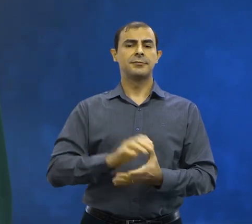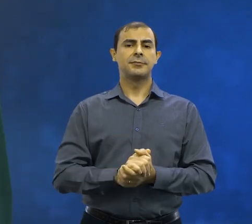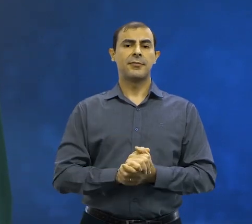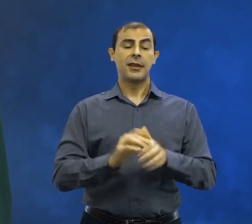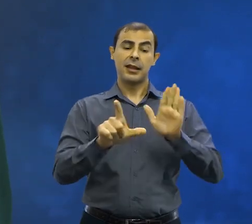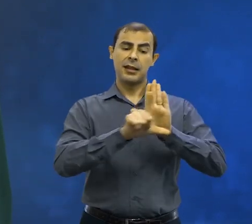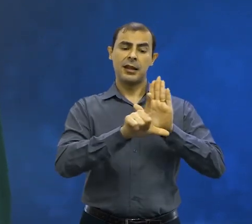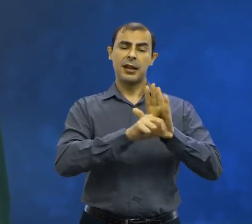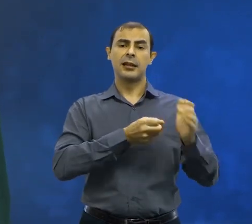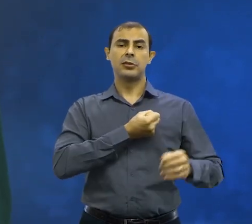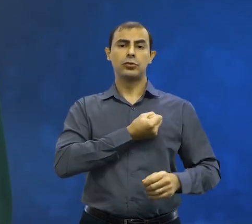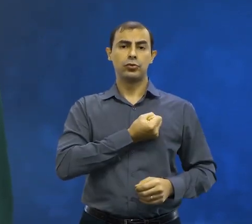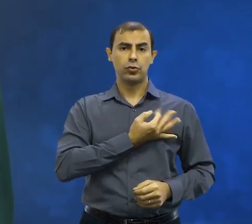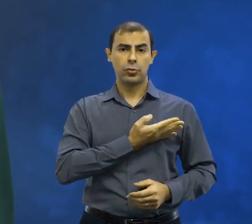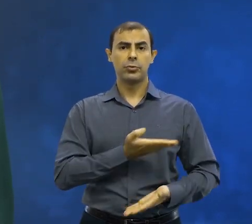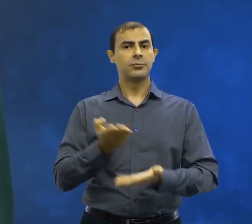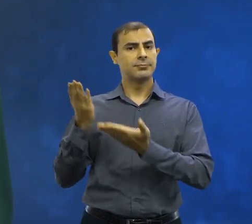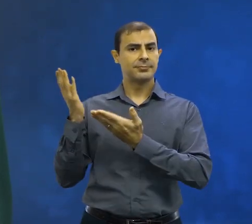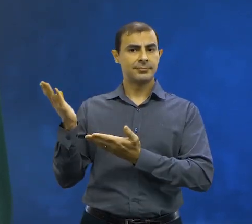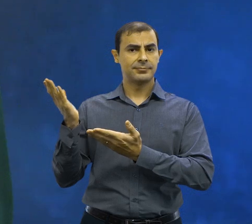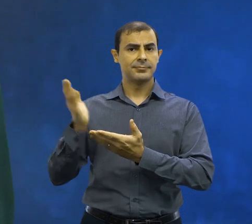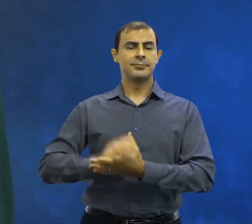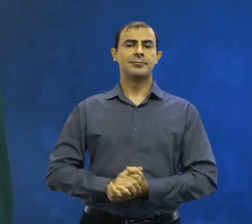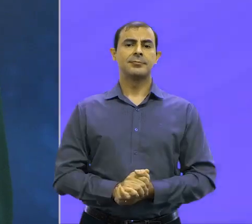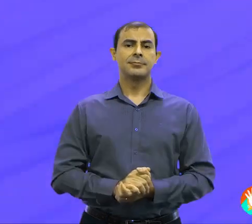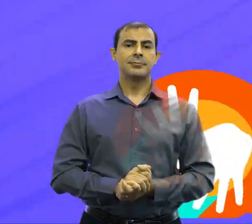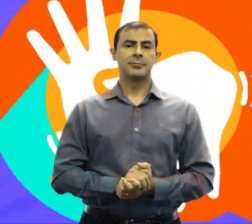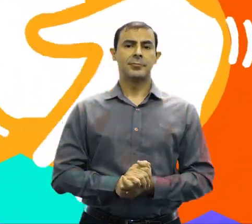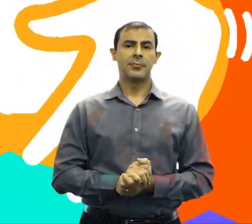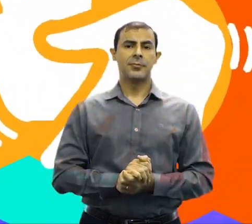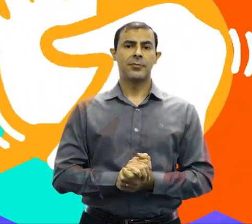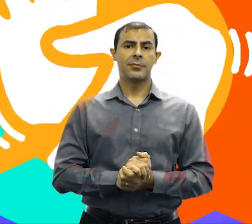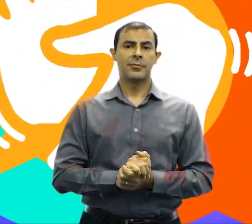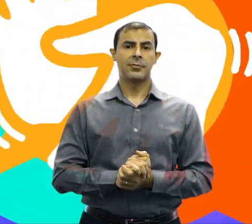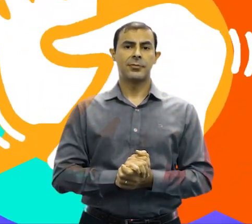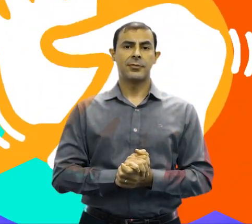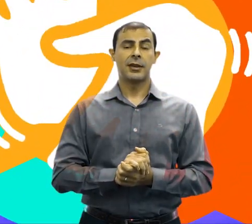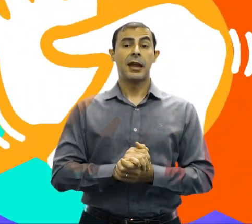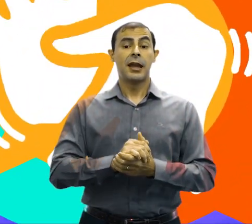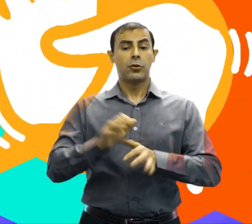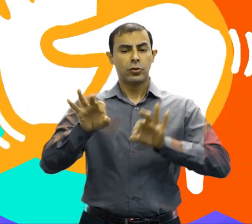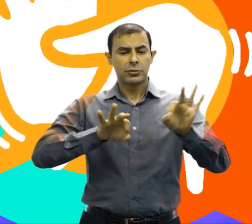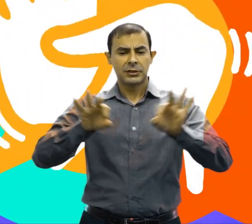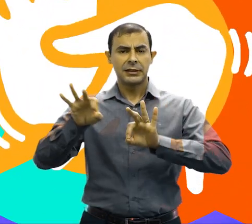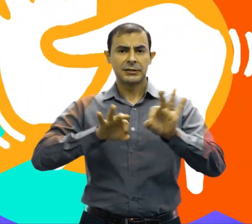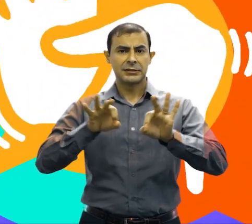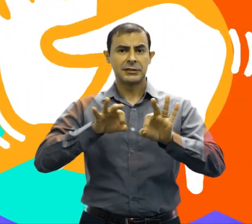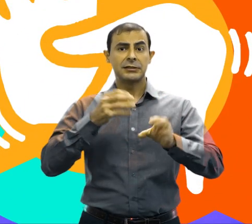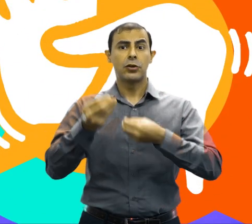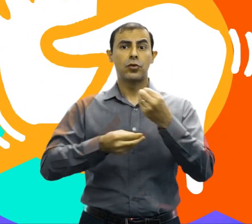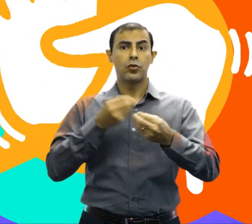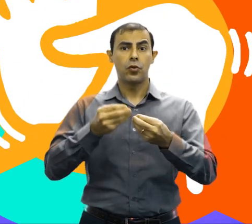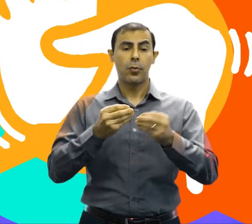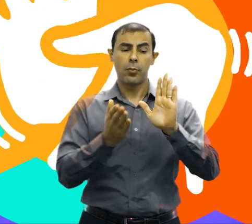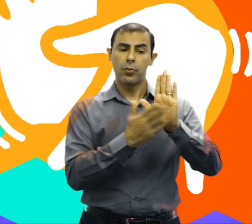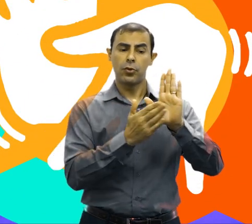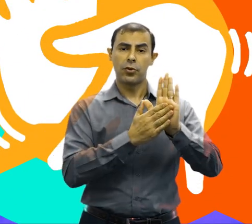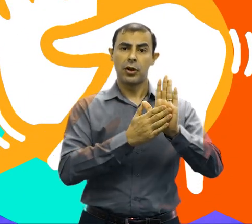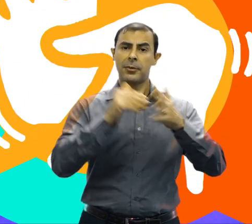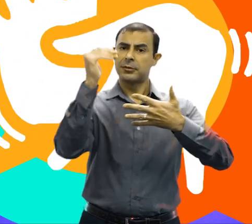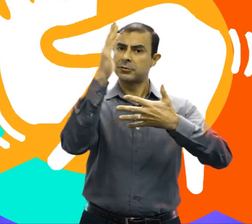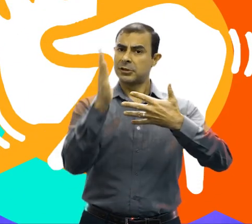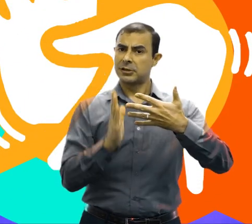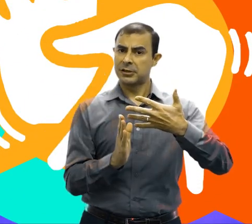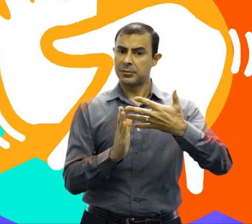Lei nº.647 de 2021, dispõe sobre a inclusão do Programa Língua Brasileira de